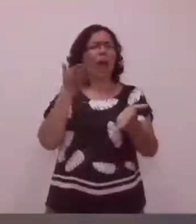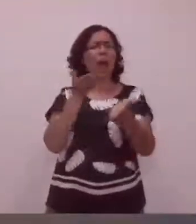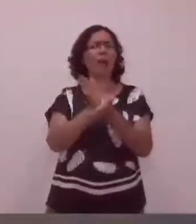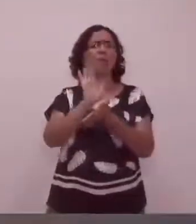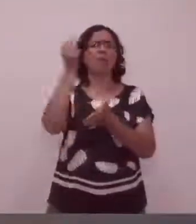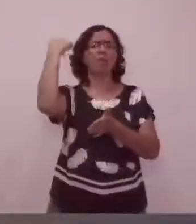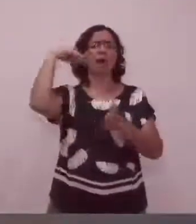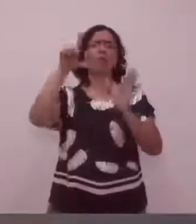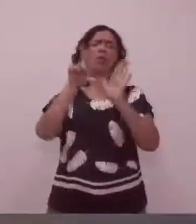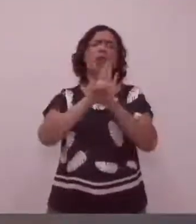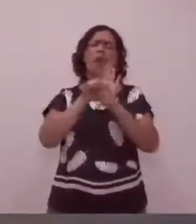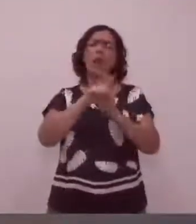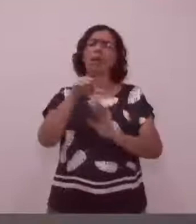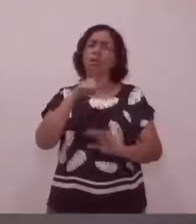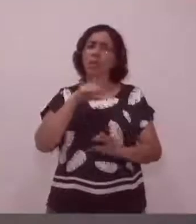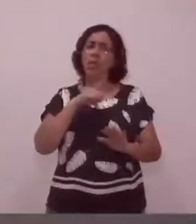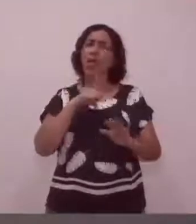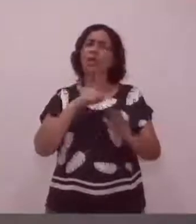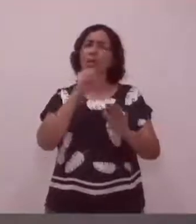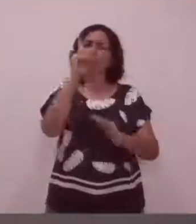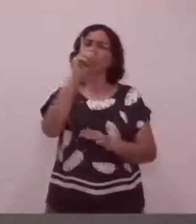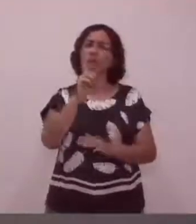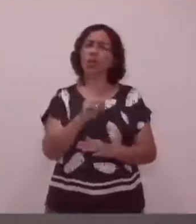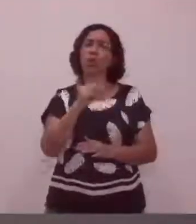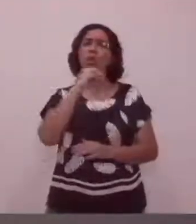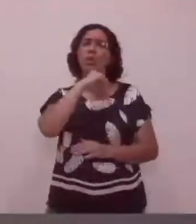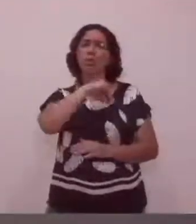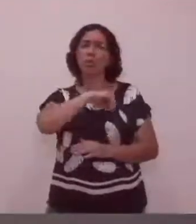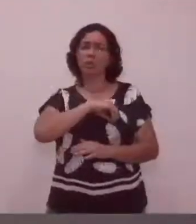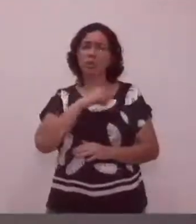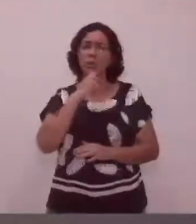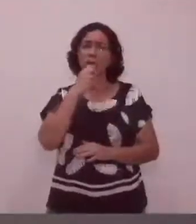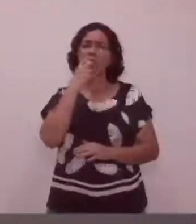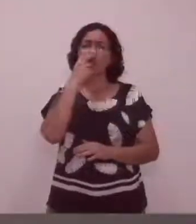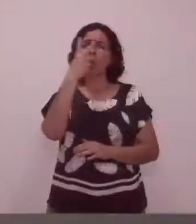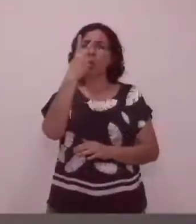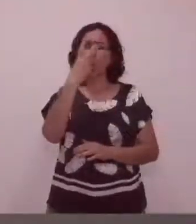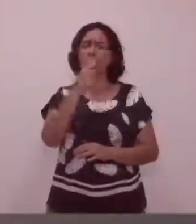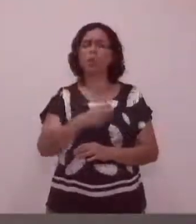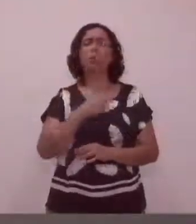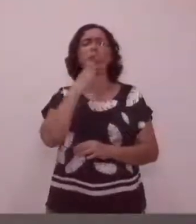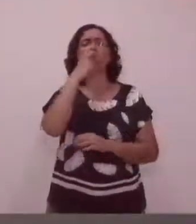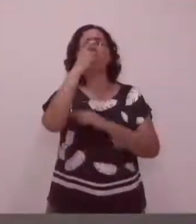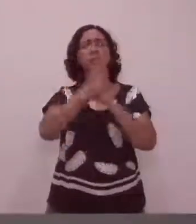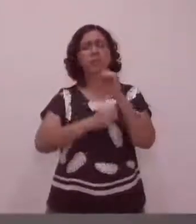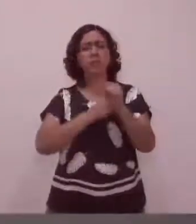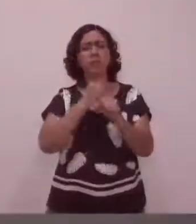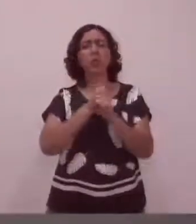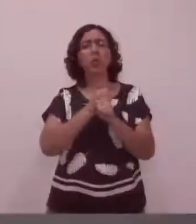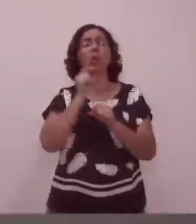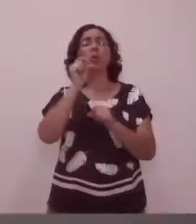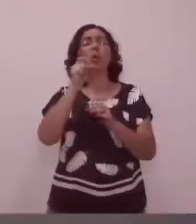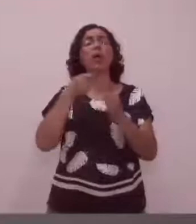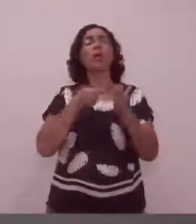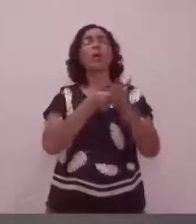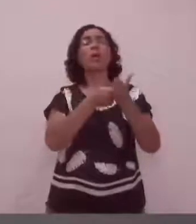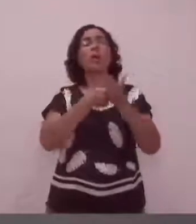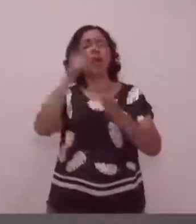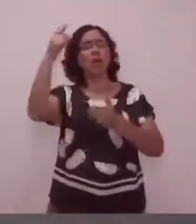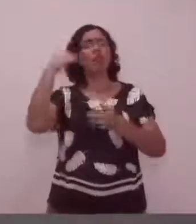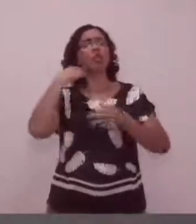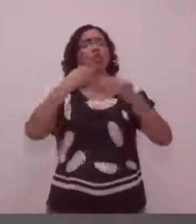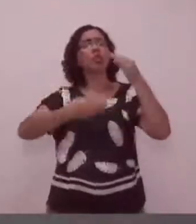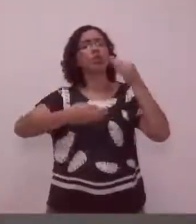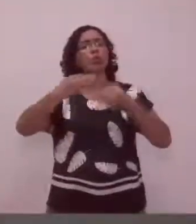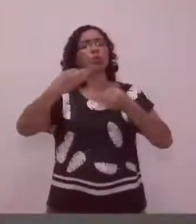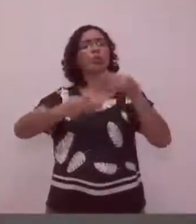casa, que ele tem o direito de receber o bienio do cuinquênio. Então não temos o cobrar ele. Sabe quem que vai cobrá-los? A justiça.